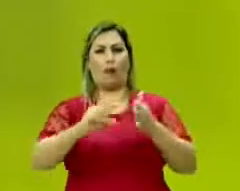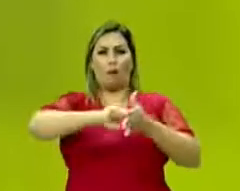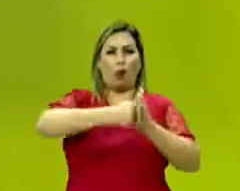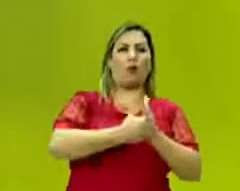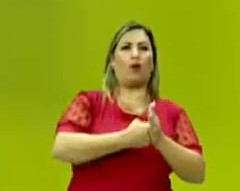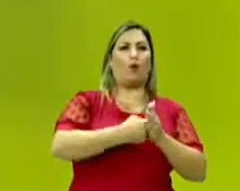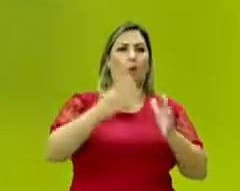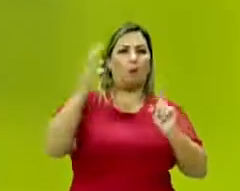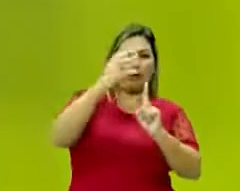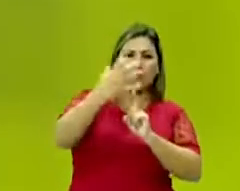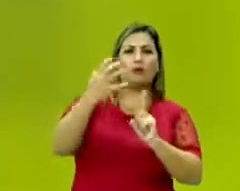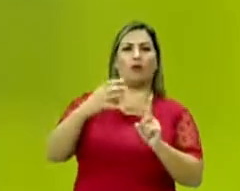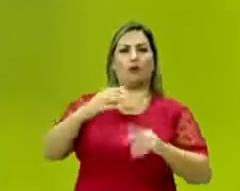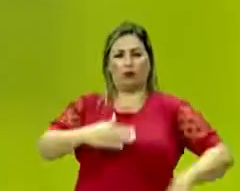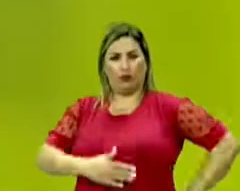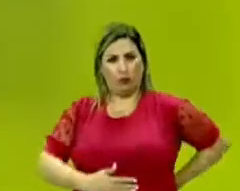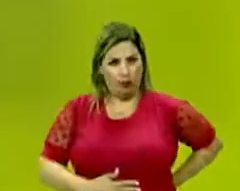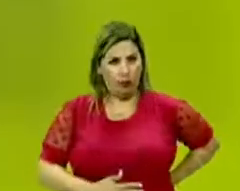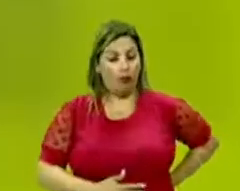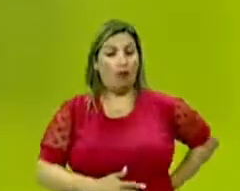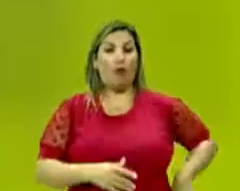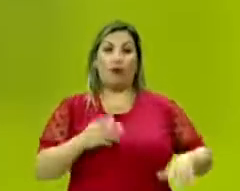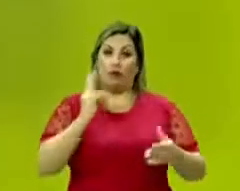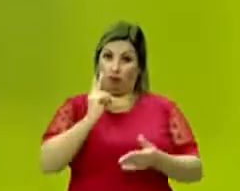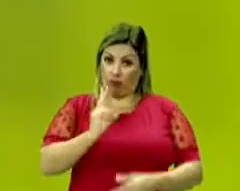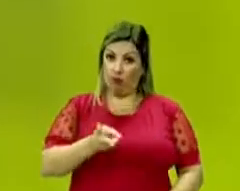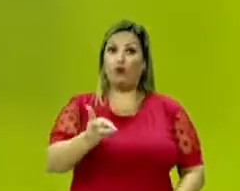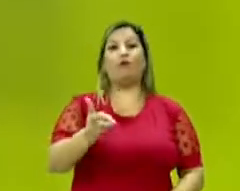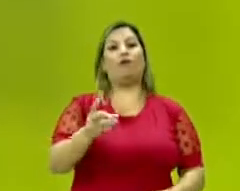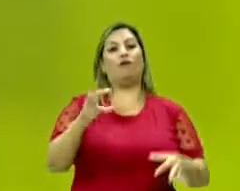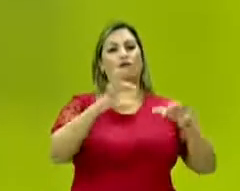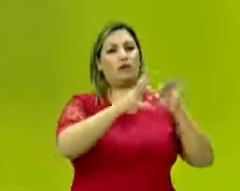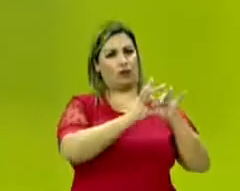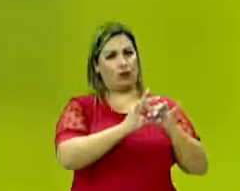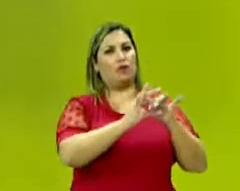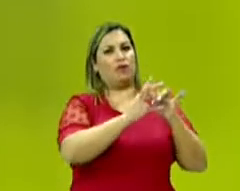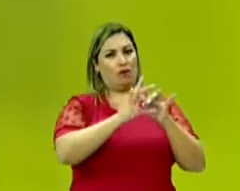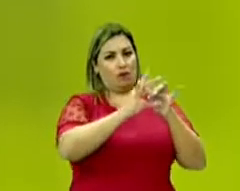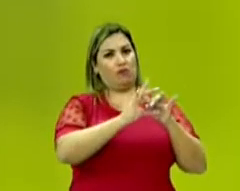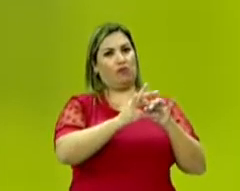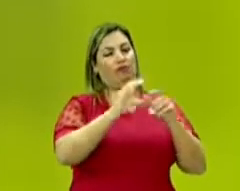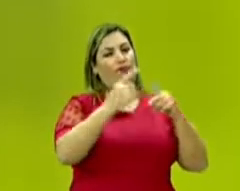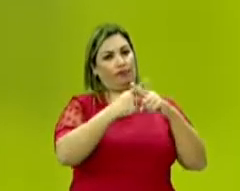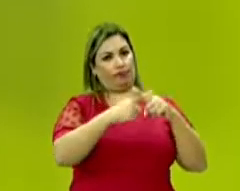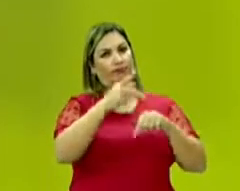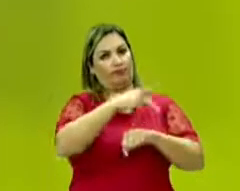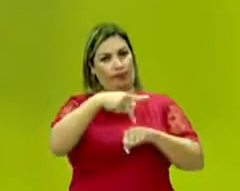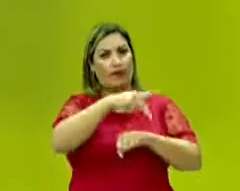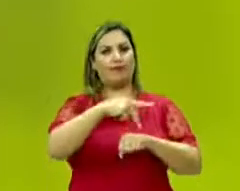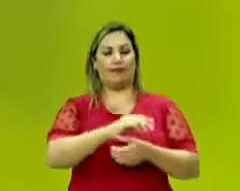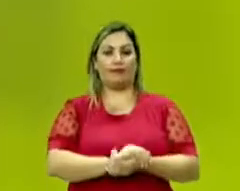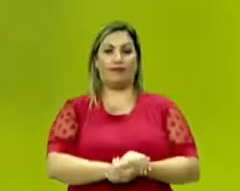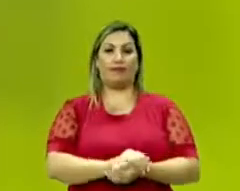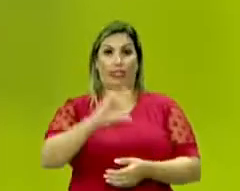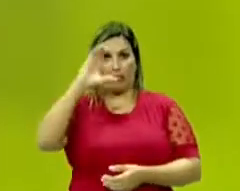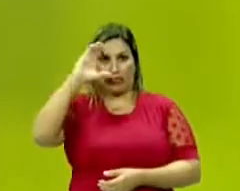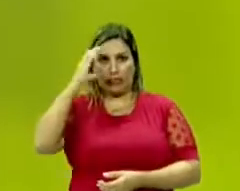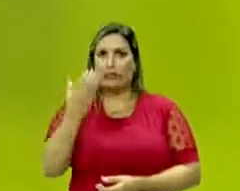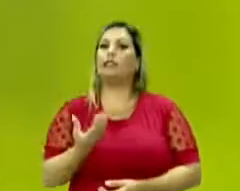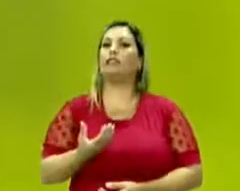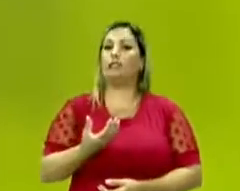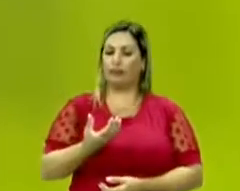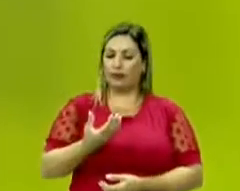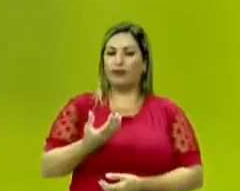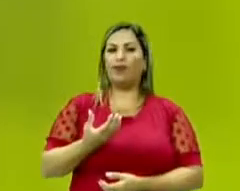continental imposto por Napoleão e mantendo, então, esse vínculo com os ingleses, tendo decidido